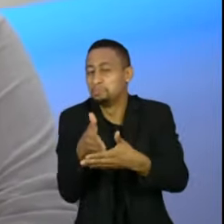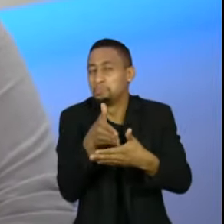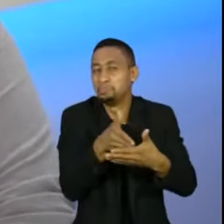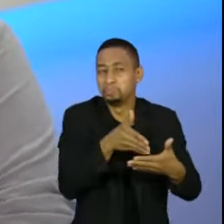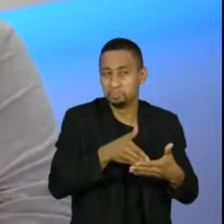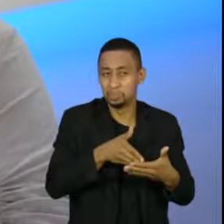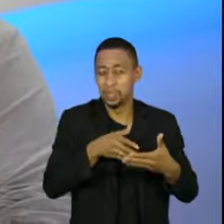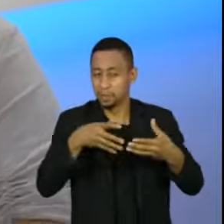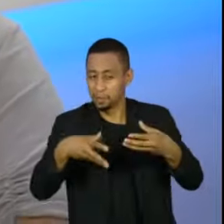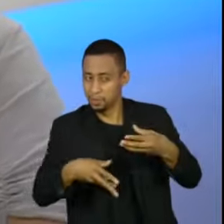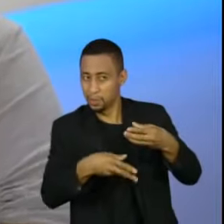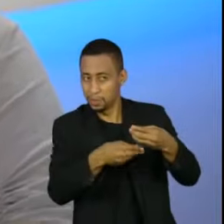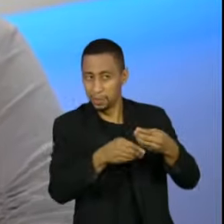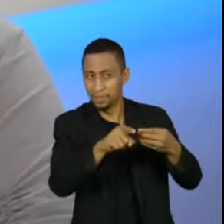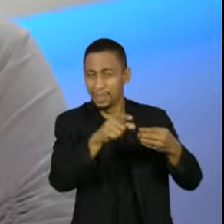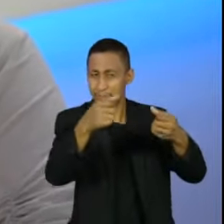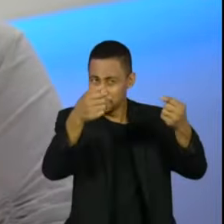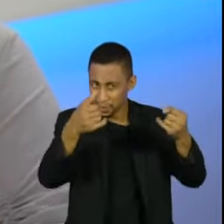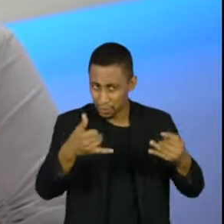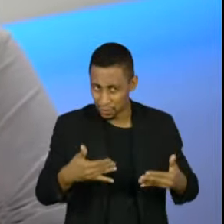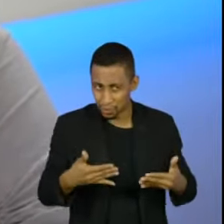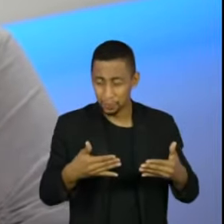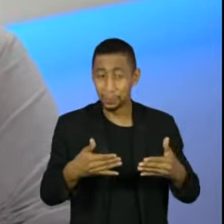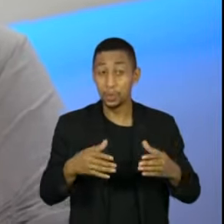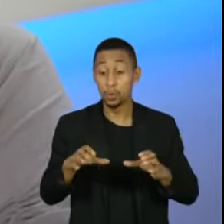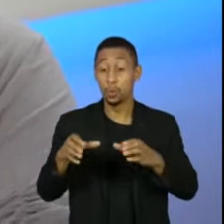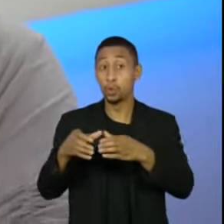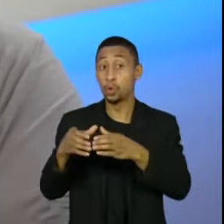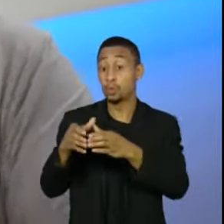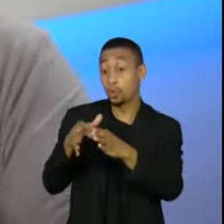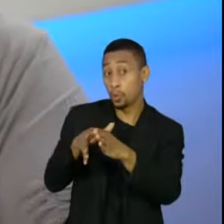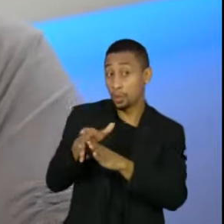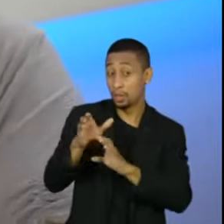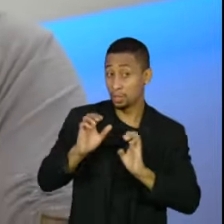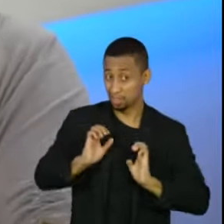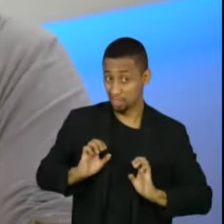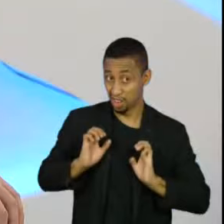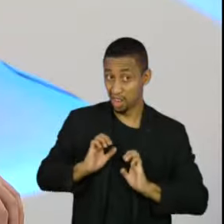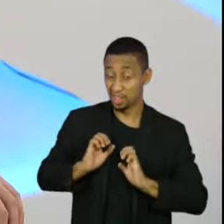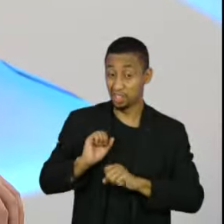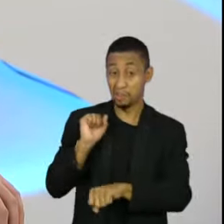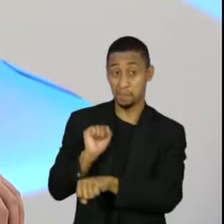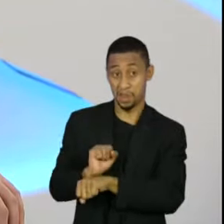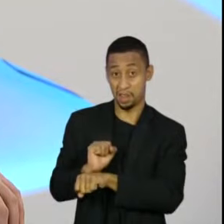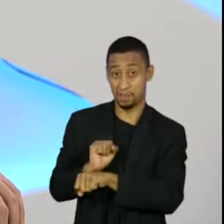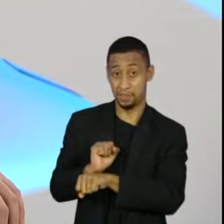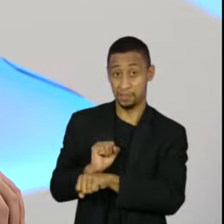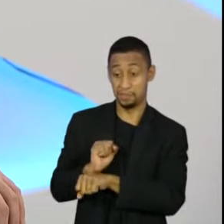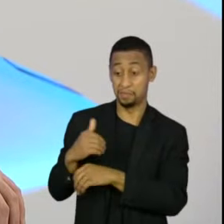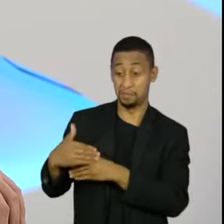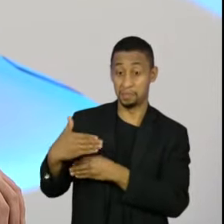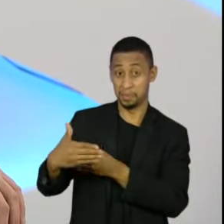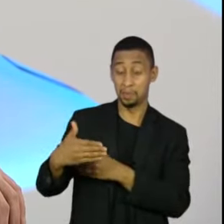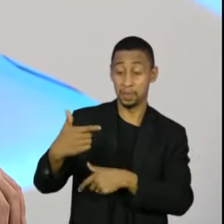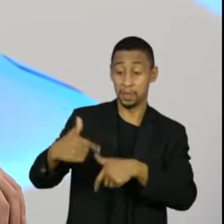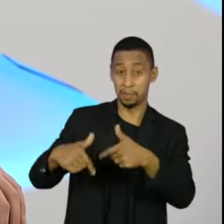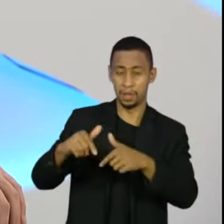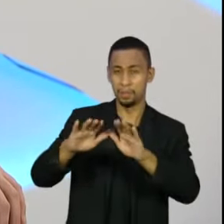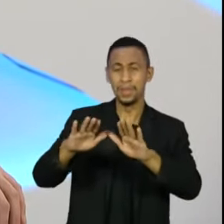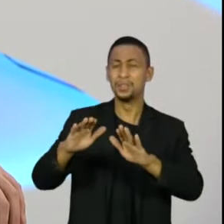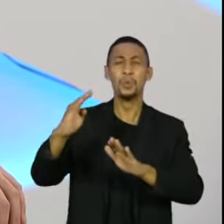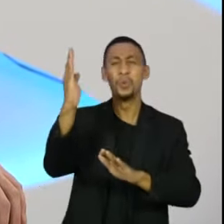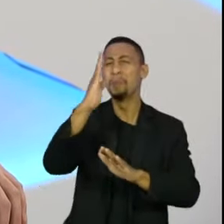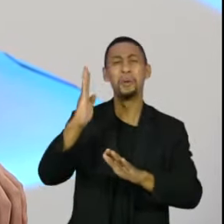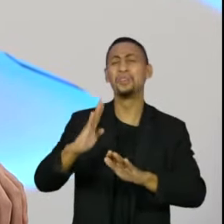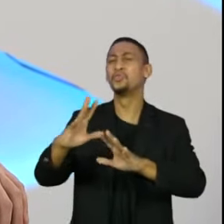com a pergunta do Bernardo, o senhor fala de limitações para o Conselho de Ética funcionar. O mundo inteiro, o Brasil inteiro, todo mundo se adaptou na sua rotina, todo mundo tem